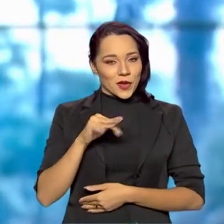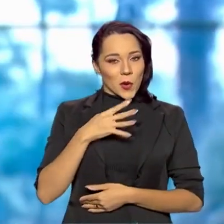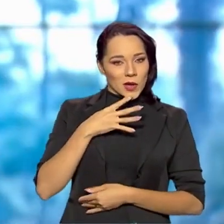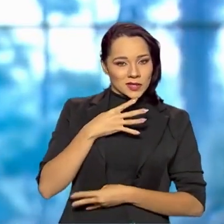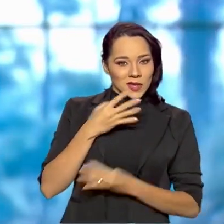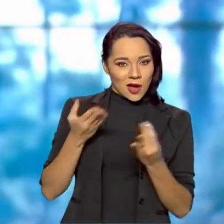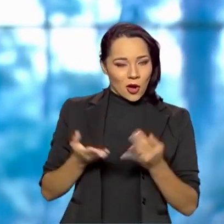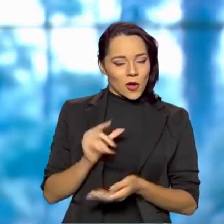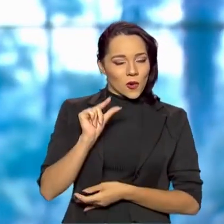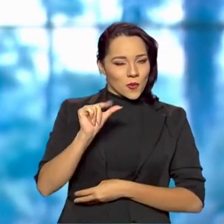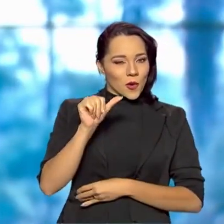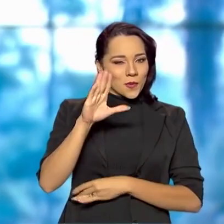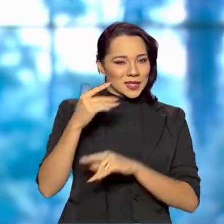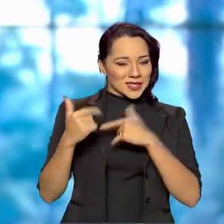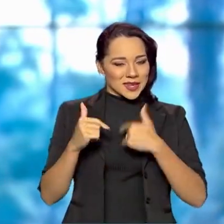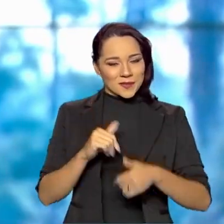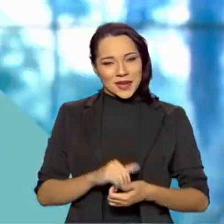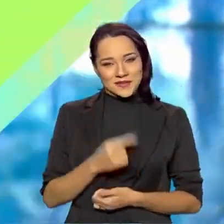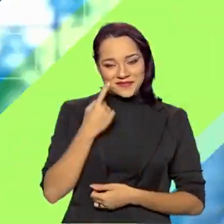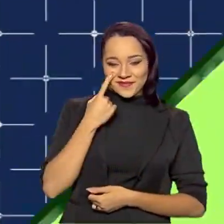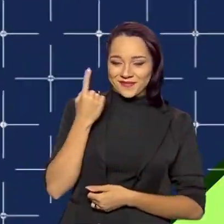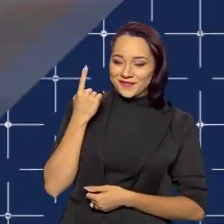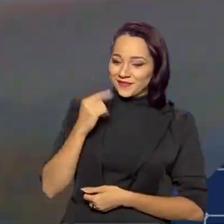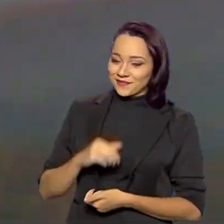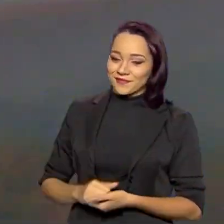agora um pouco mais desse trabalho. Olha só.